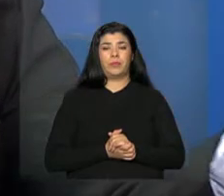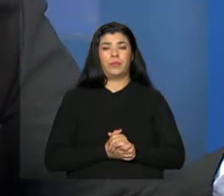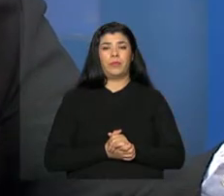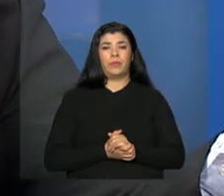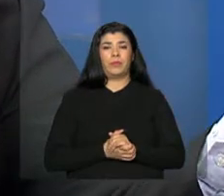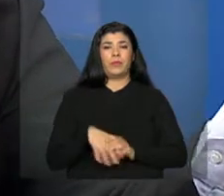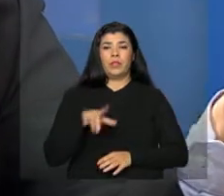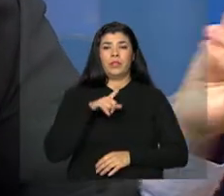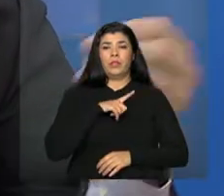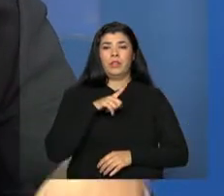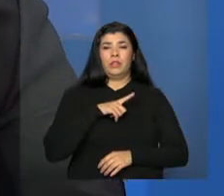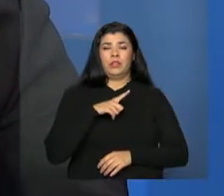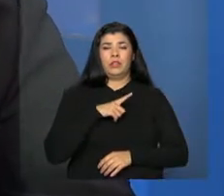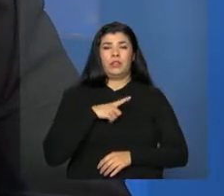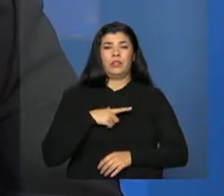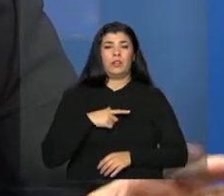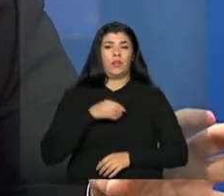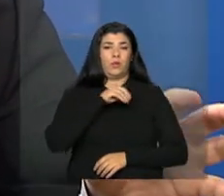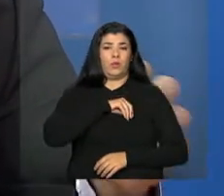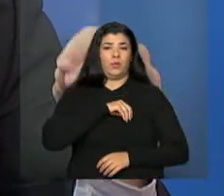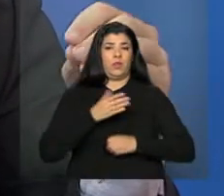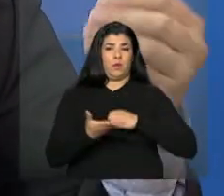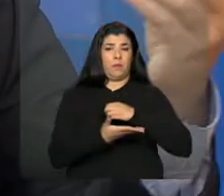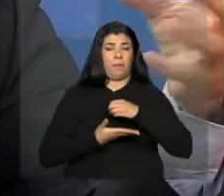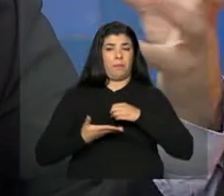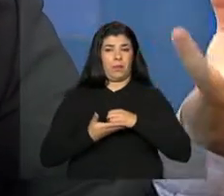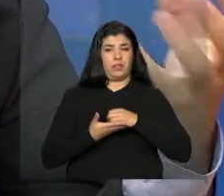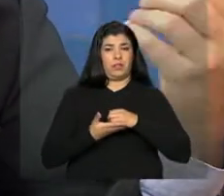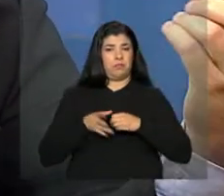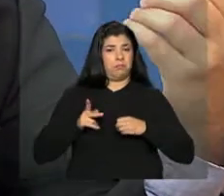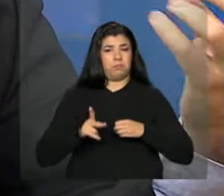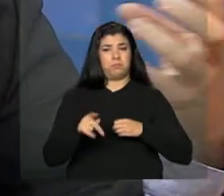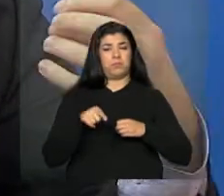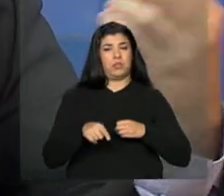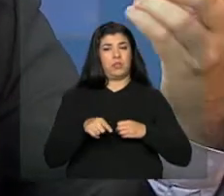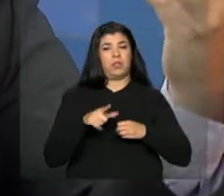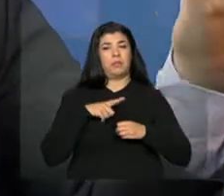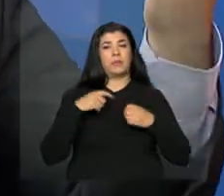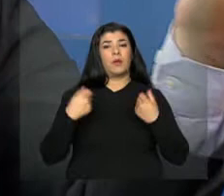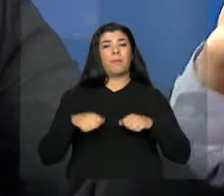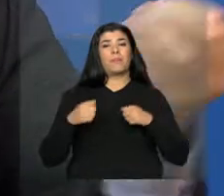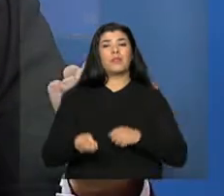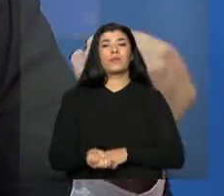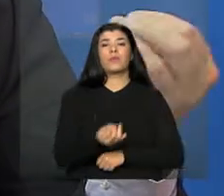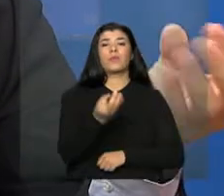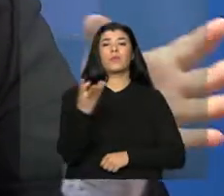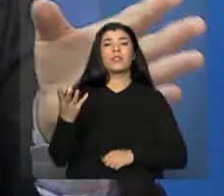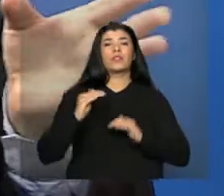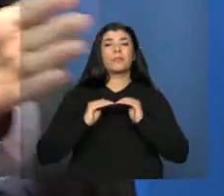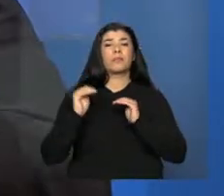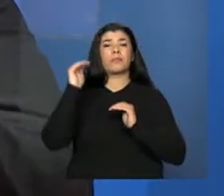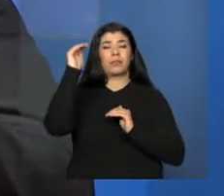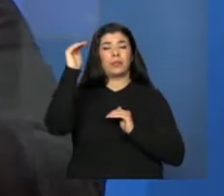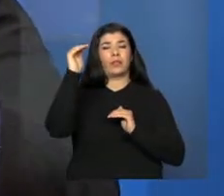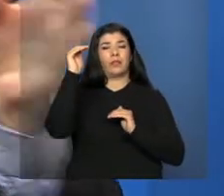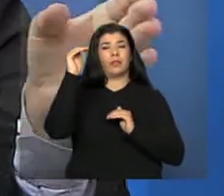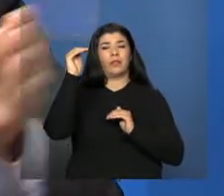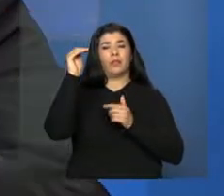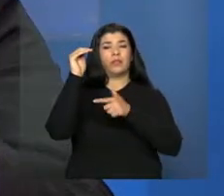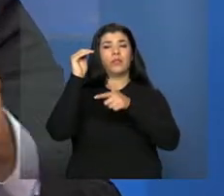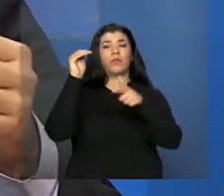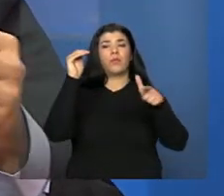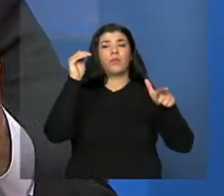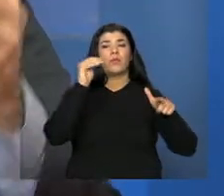o piso básico fixo que ele tem uma demanda maior de profissionais, de quantitativo de profissionais e de repente tem um outro determinado